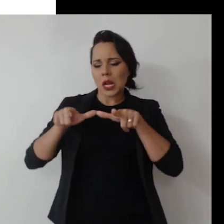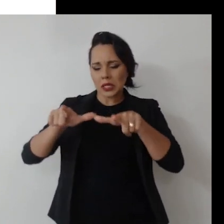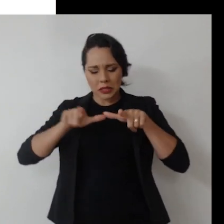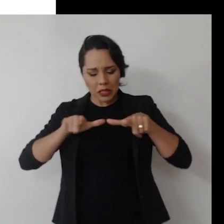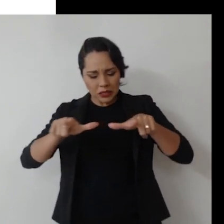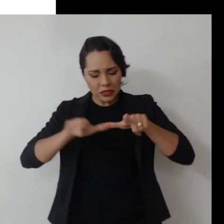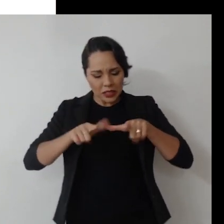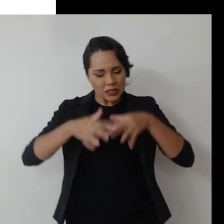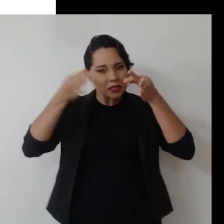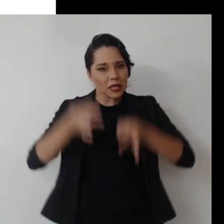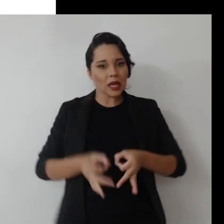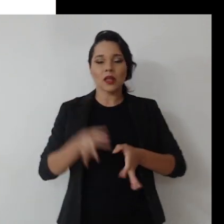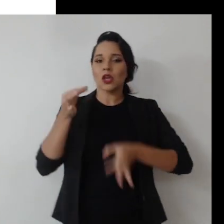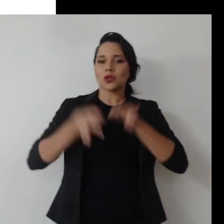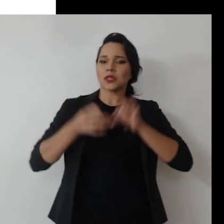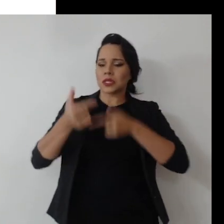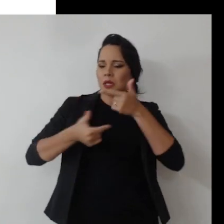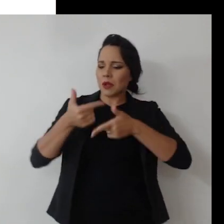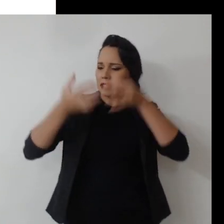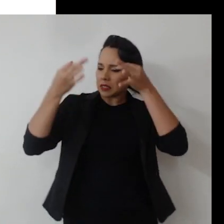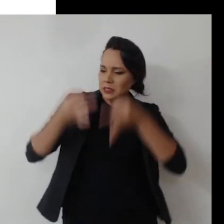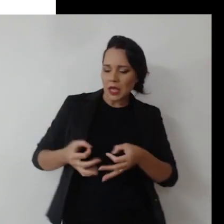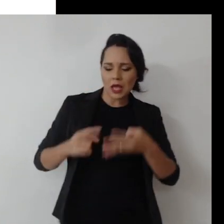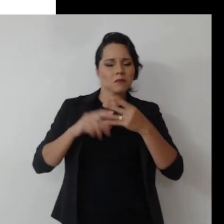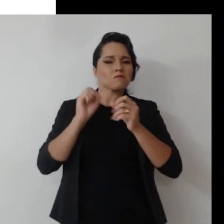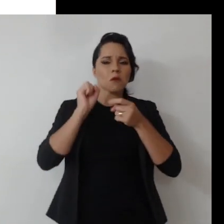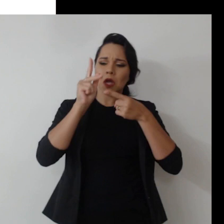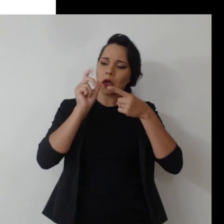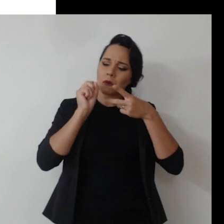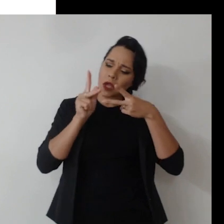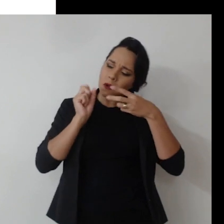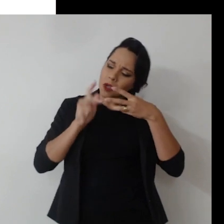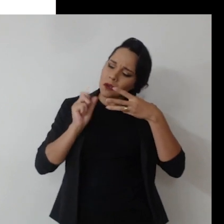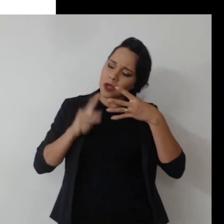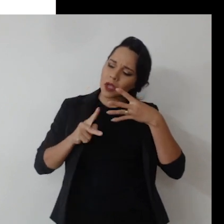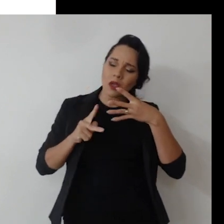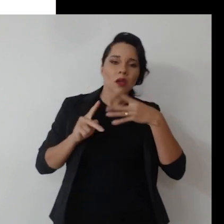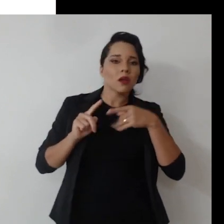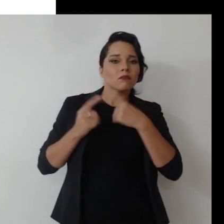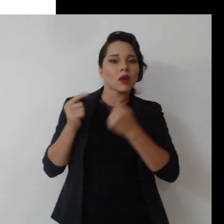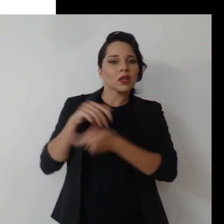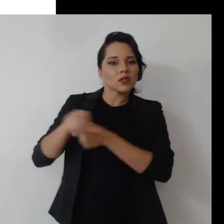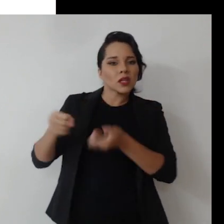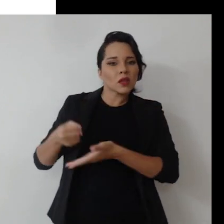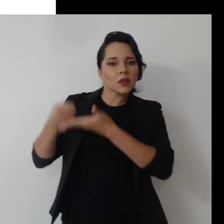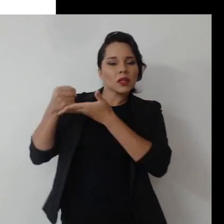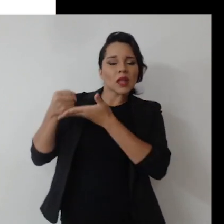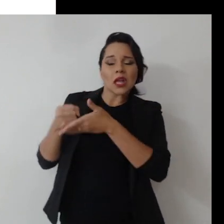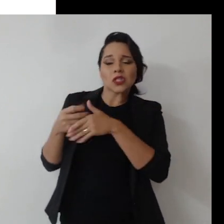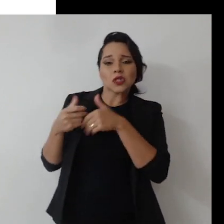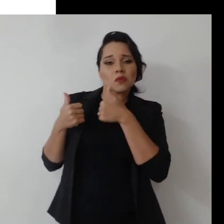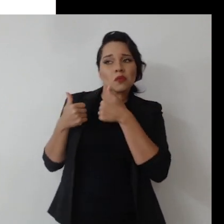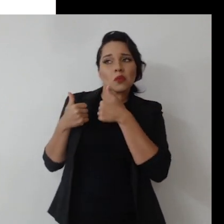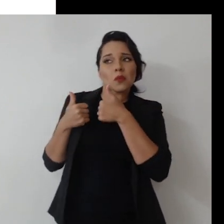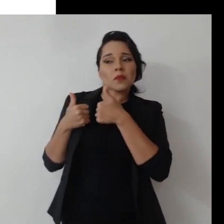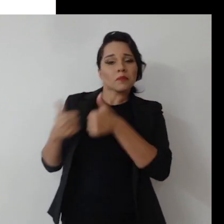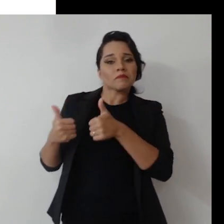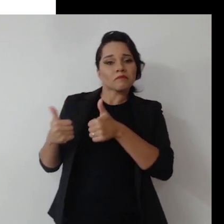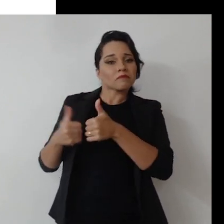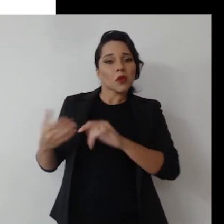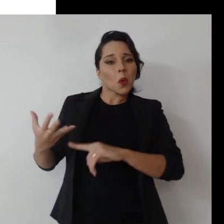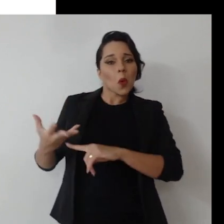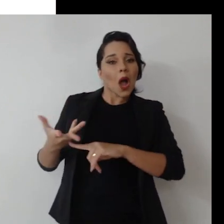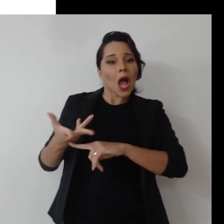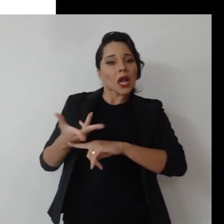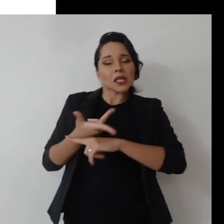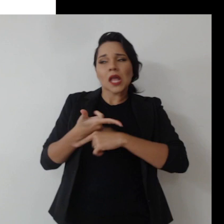licenças, de justiça trabalhista, ele está todo ok. Do ponto de vista da sustentabilidade, ele está todo ok. Ele está com